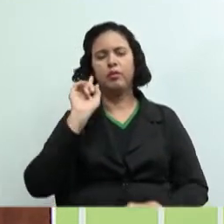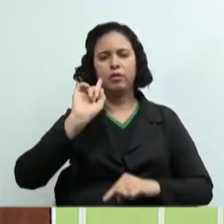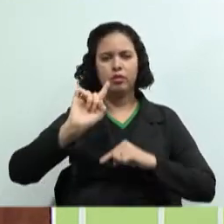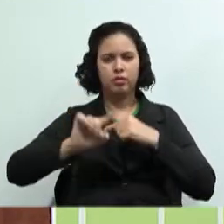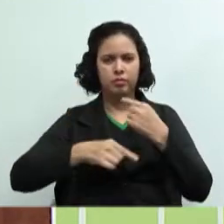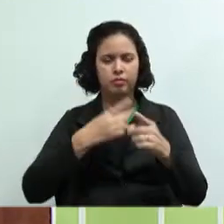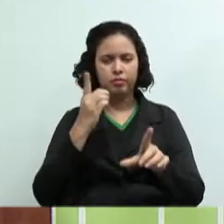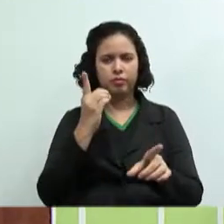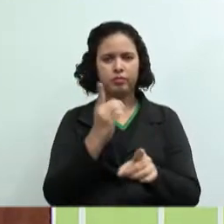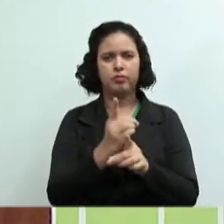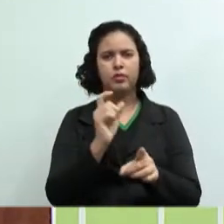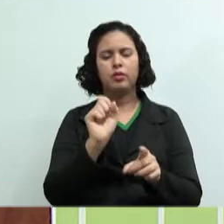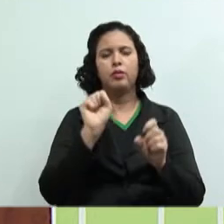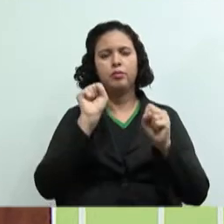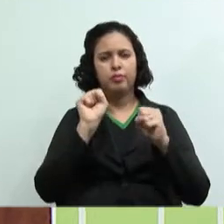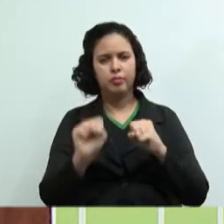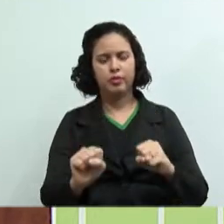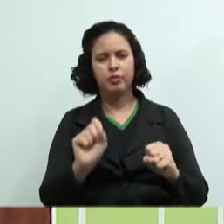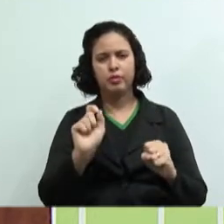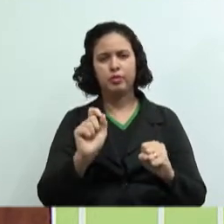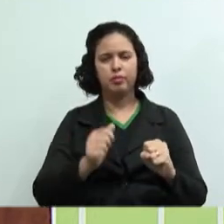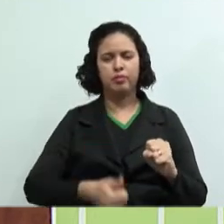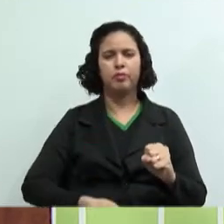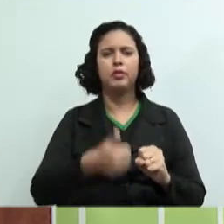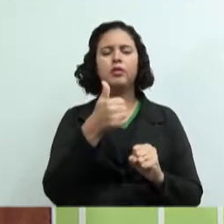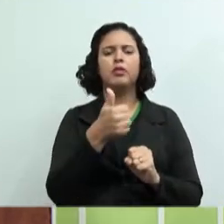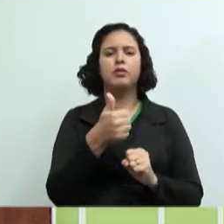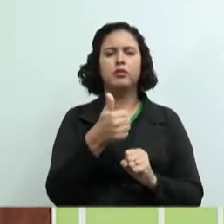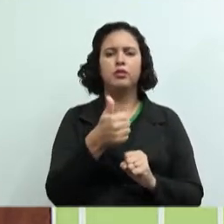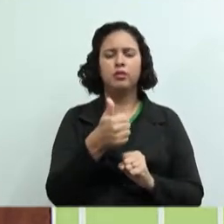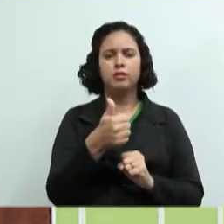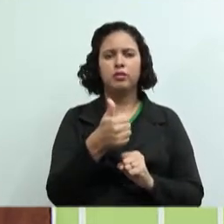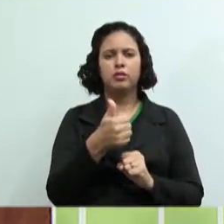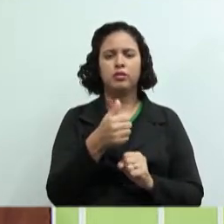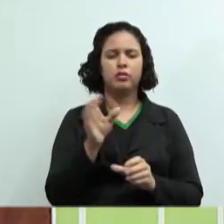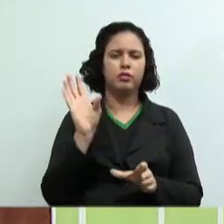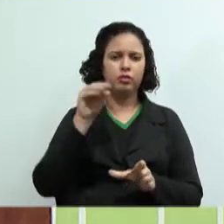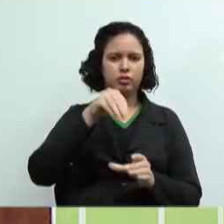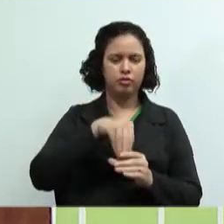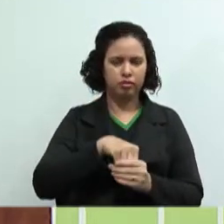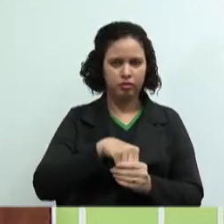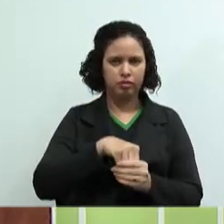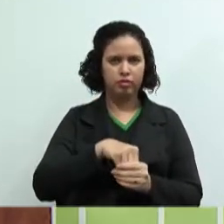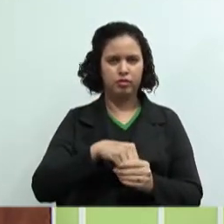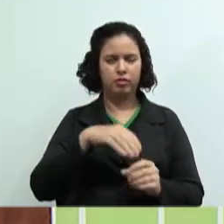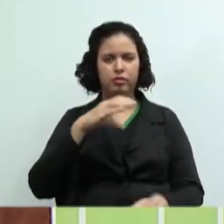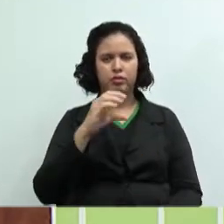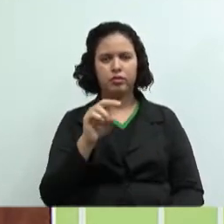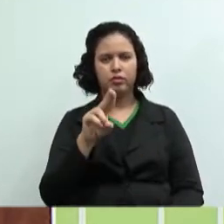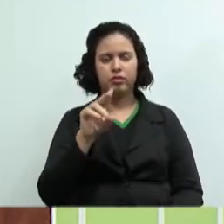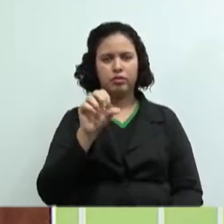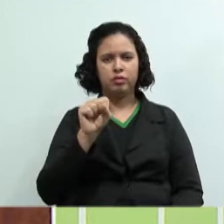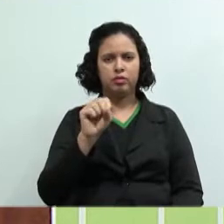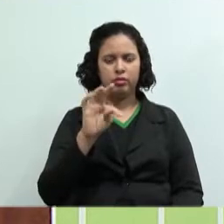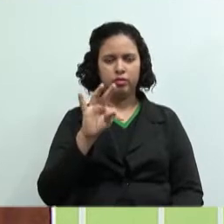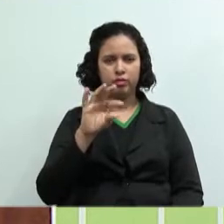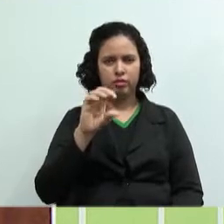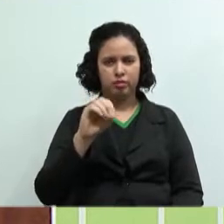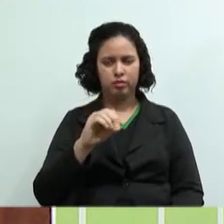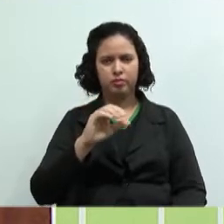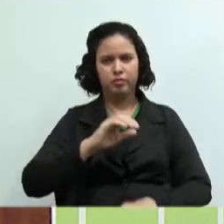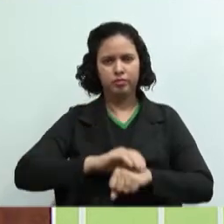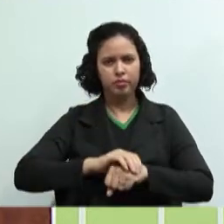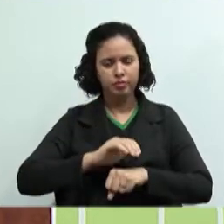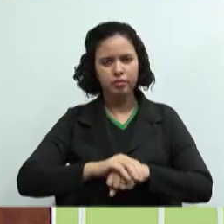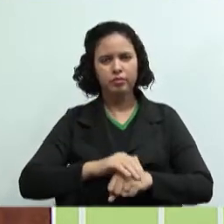identificar o quê? O que podemos melhorar na questão dos custos de matéria-prima, dos